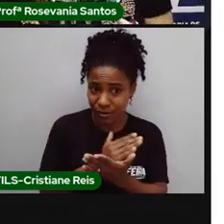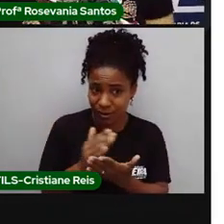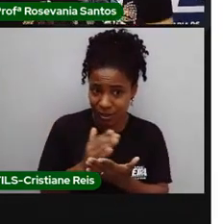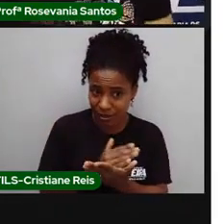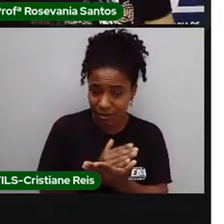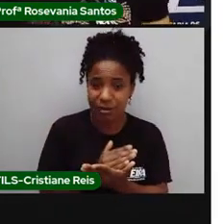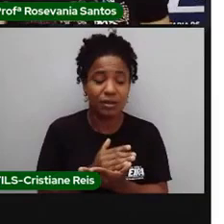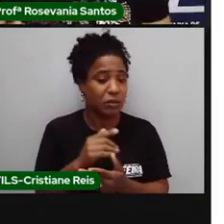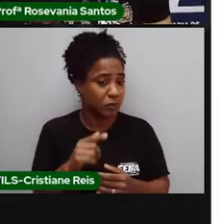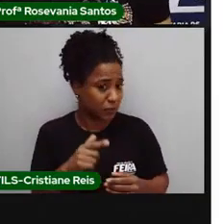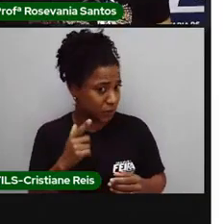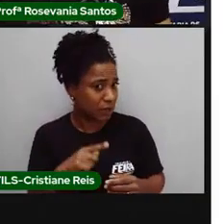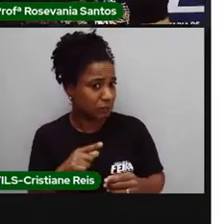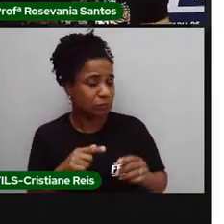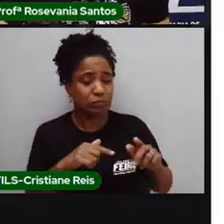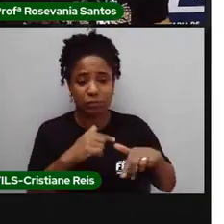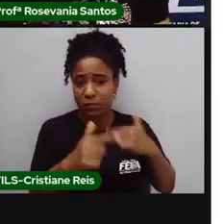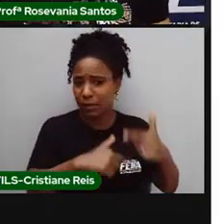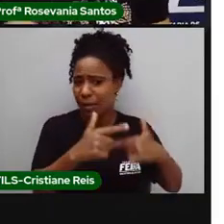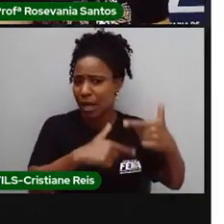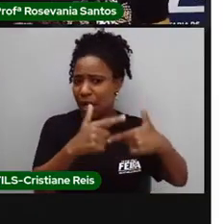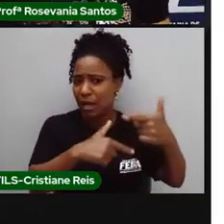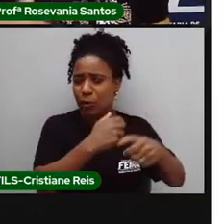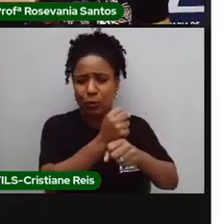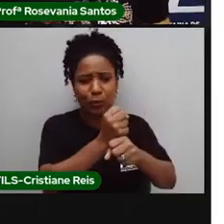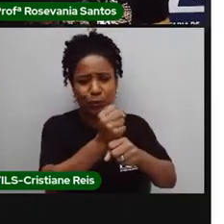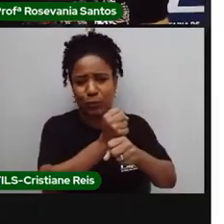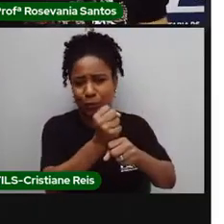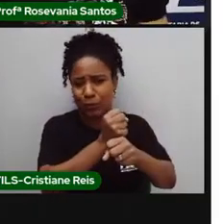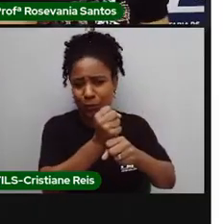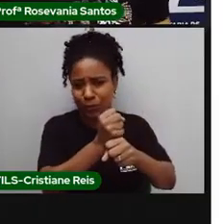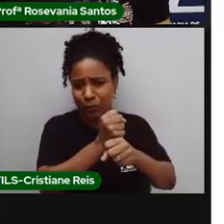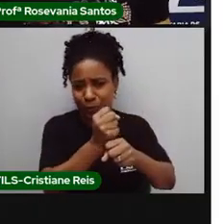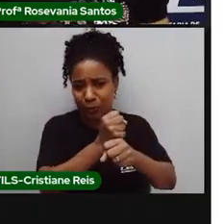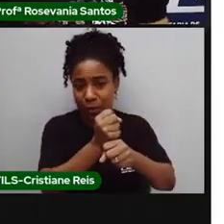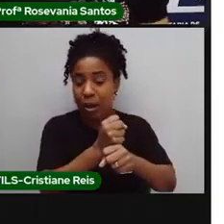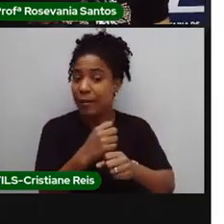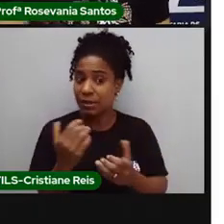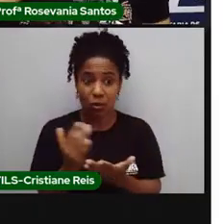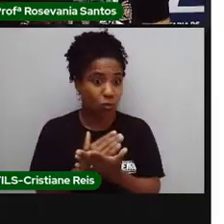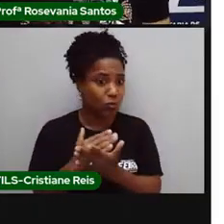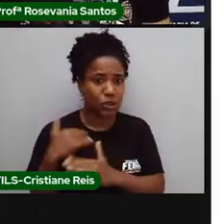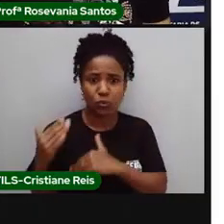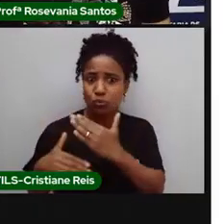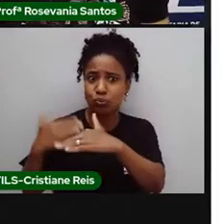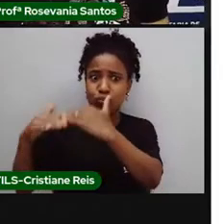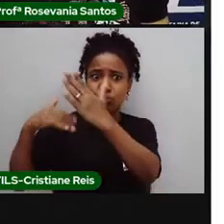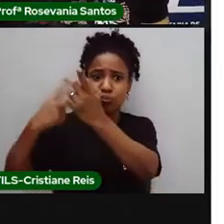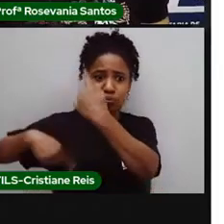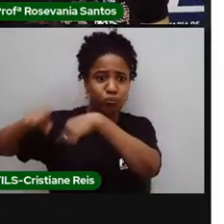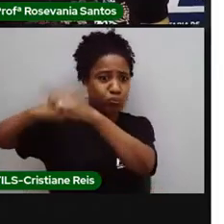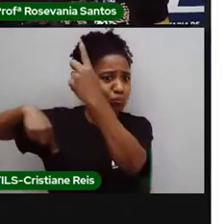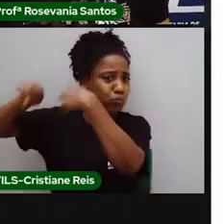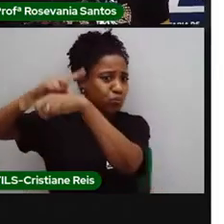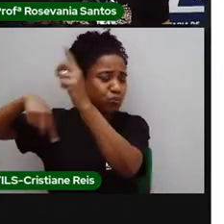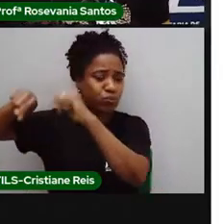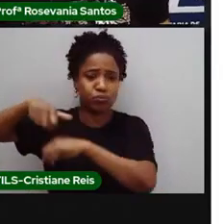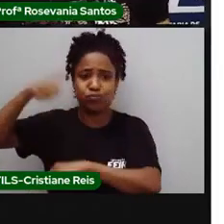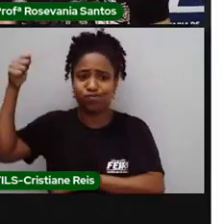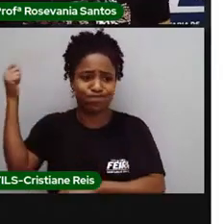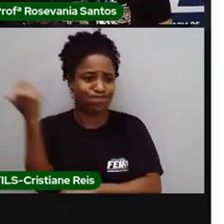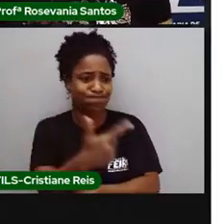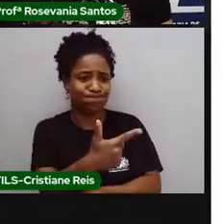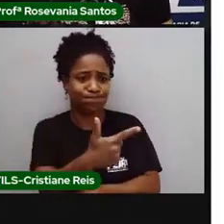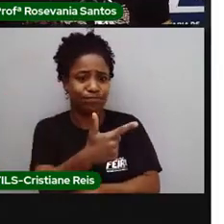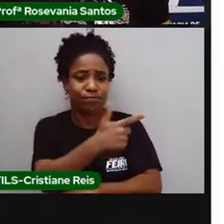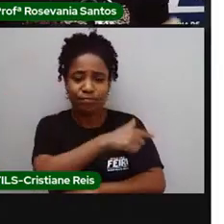umas ascendem, né, socialmente, ou seja, elas acabam tendo um pouco mais de dinheiro, enriquecem, ou tem um pouco mais de conforto.